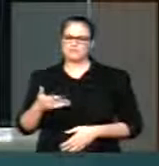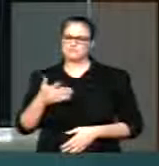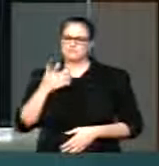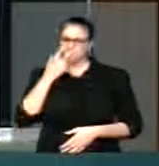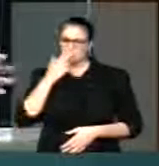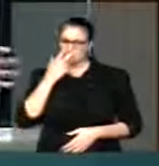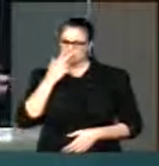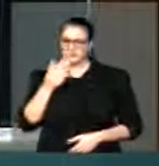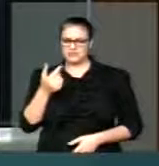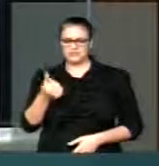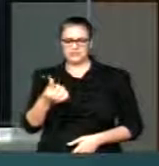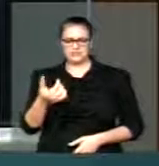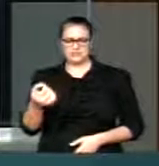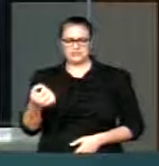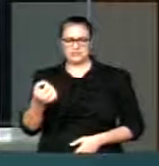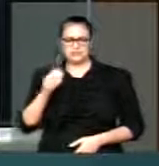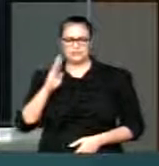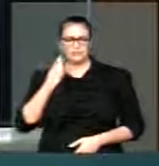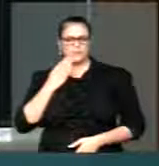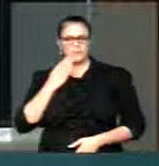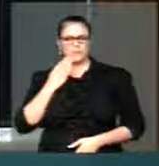Presidente é da ordem de 60 bilhões